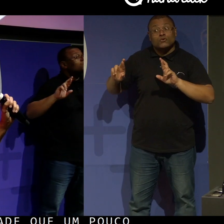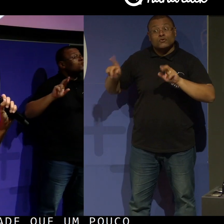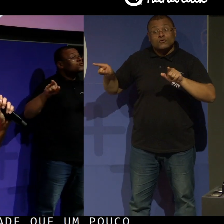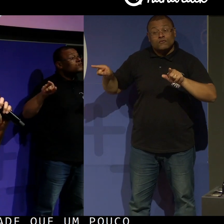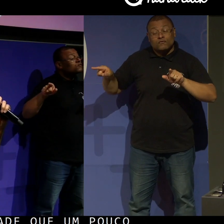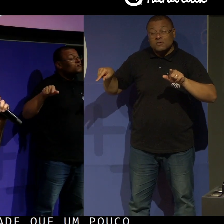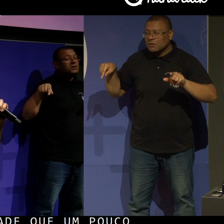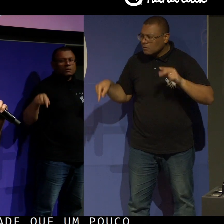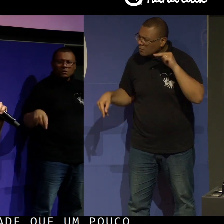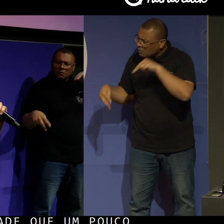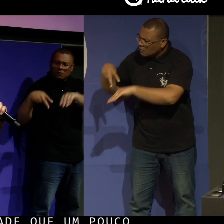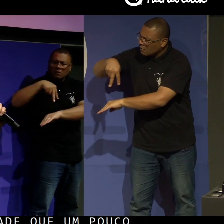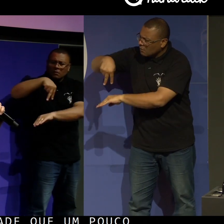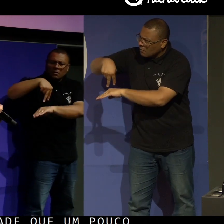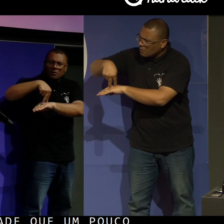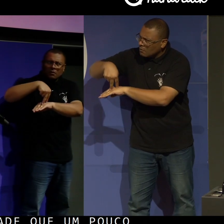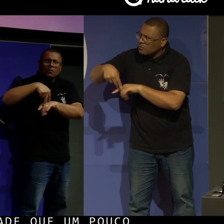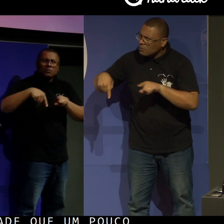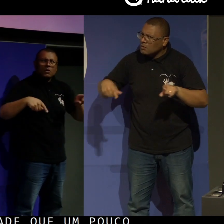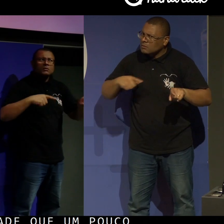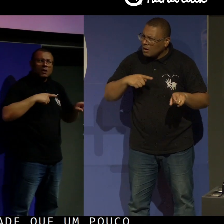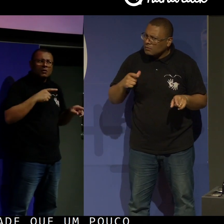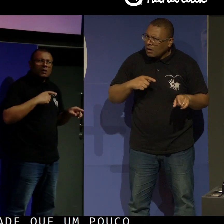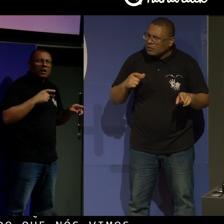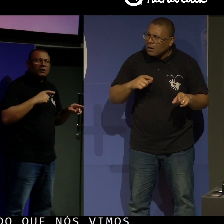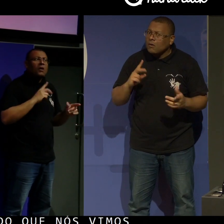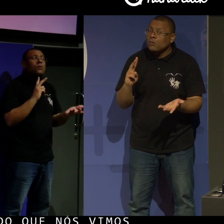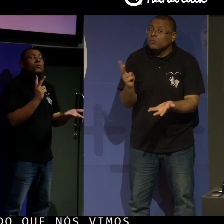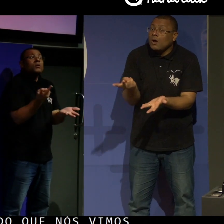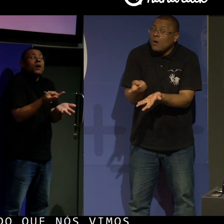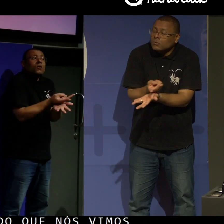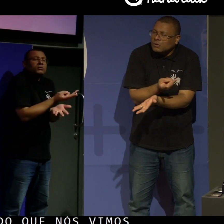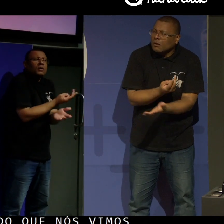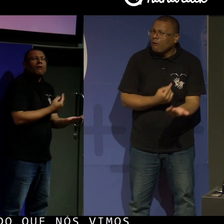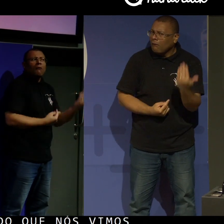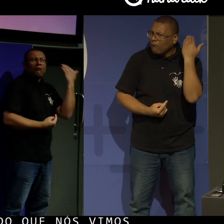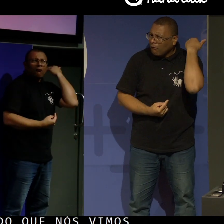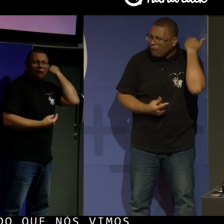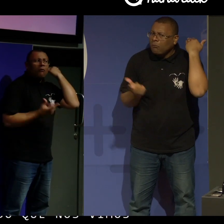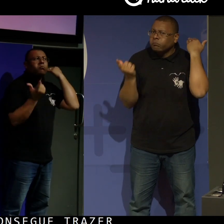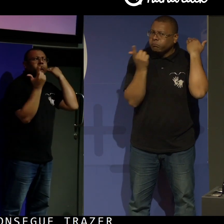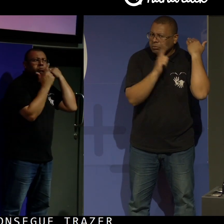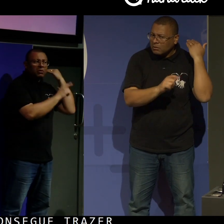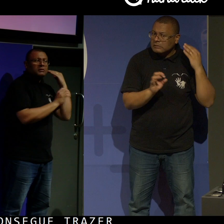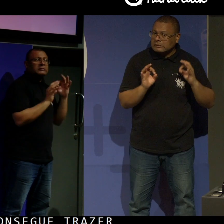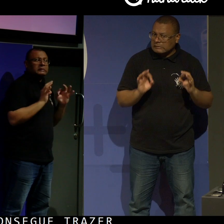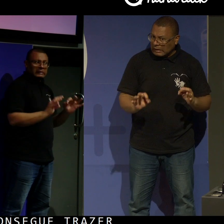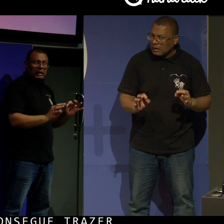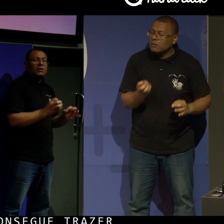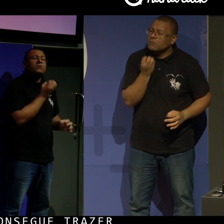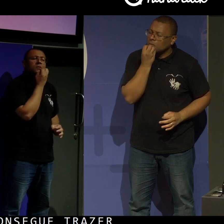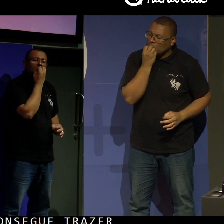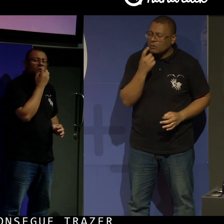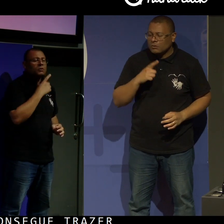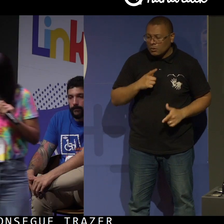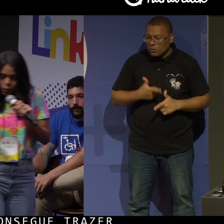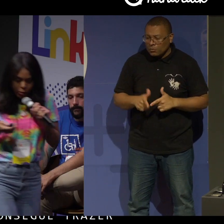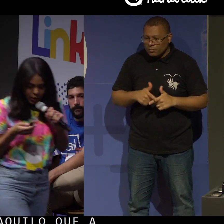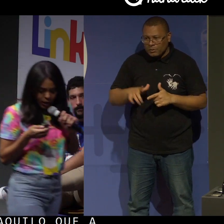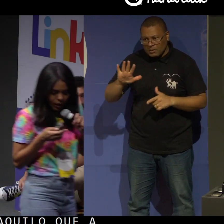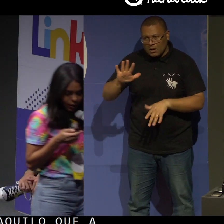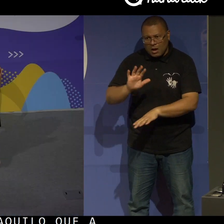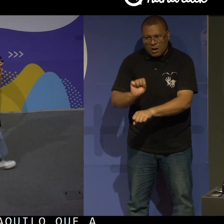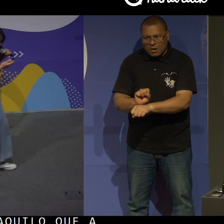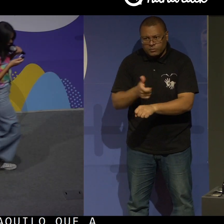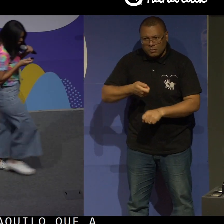a gente consegue trazer mais exemplos daquilo que a gente entregou. Eu estou com um probleminha técnico,